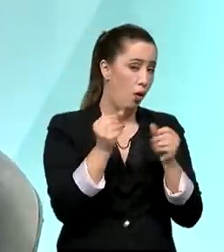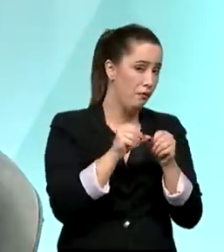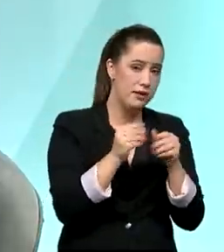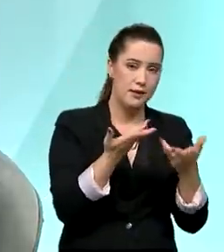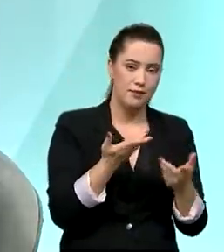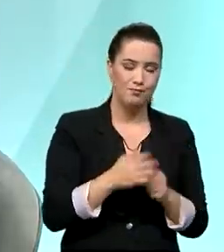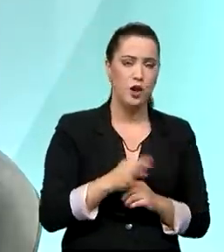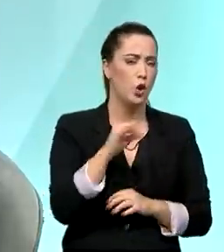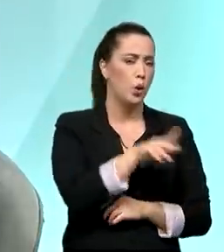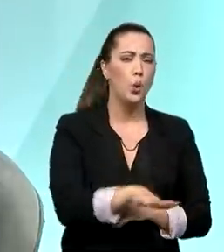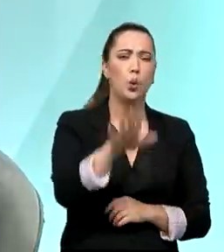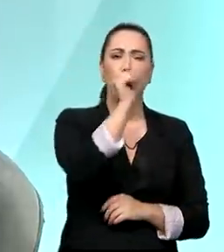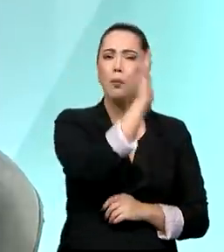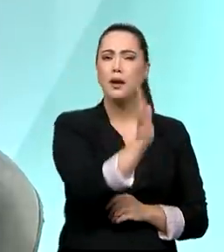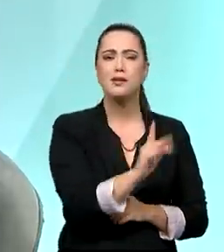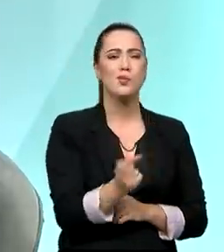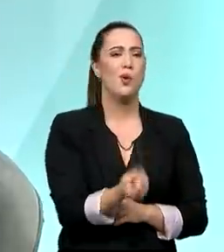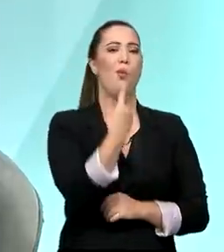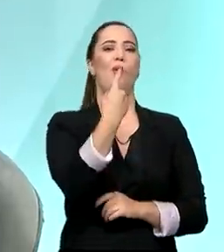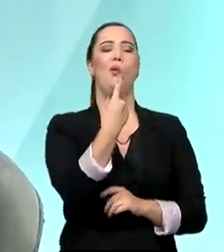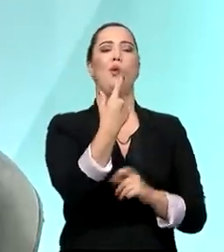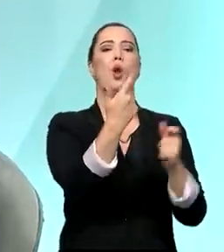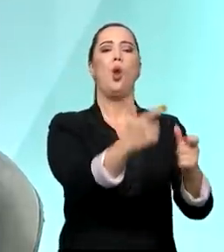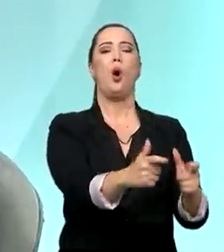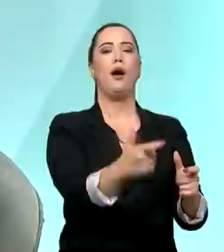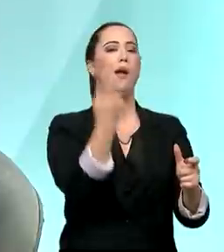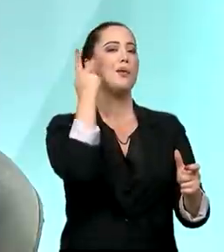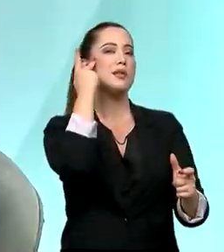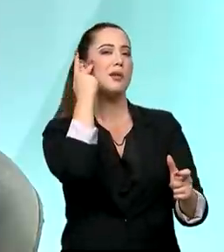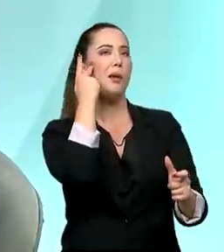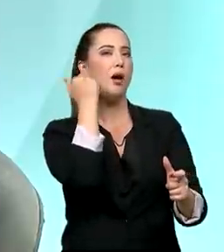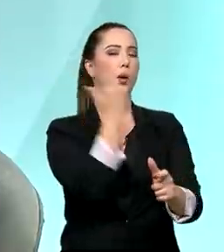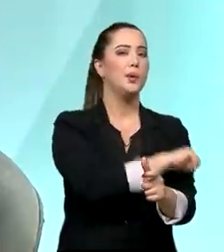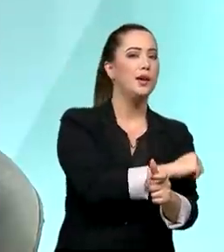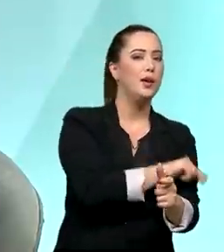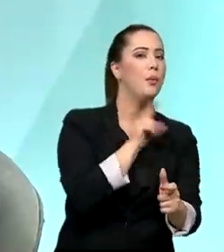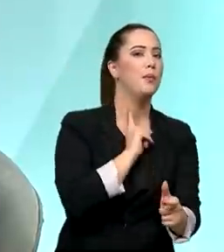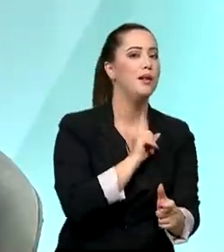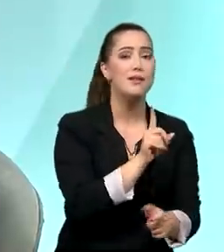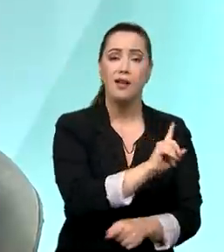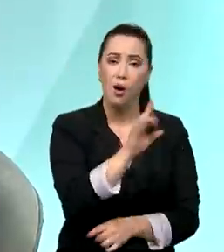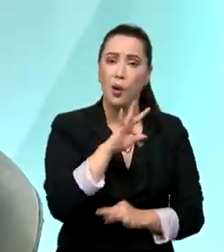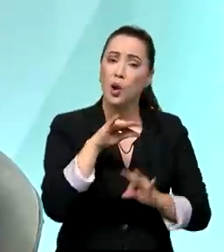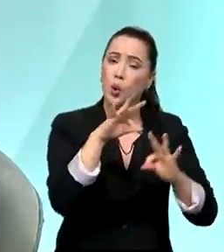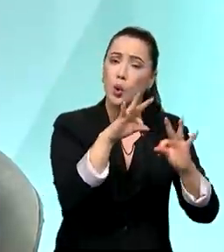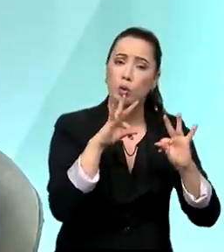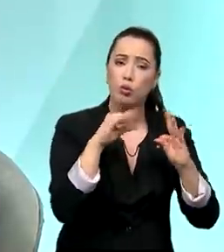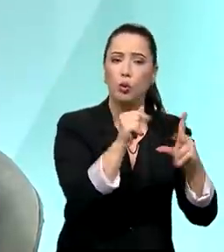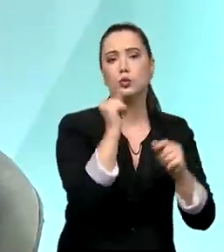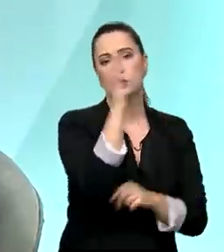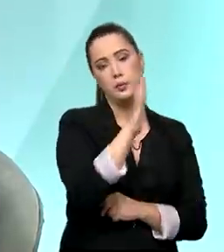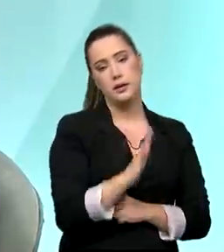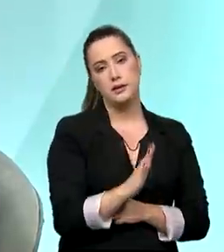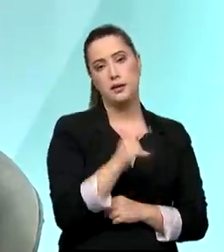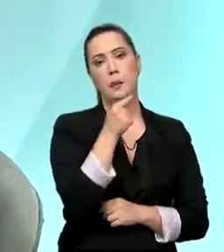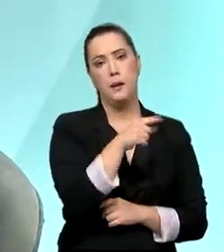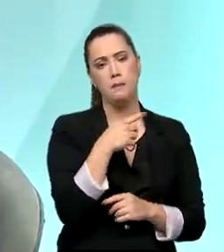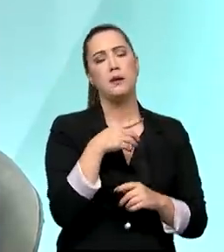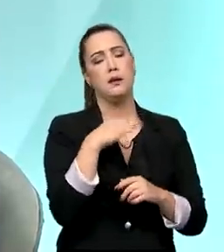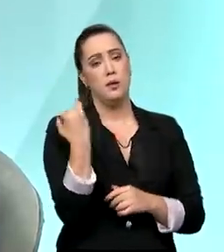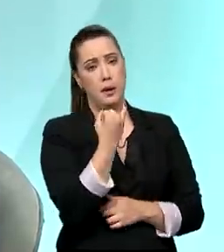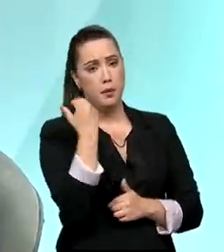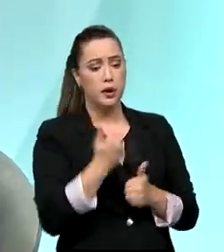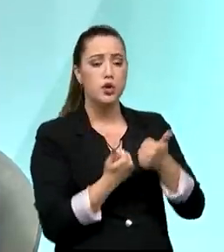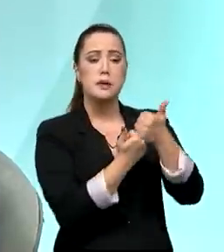Ou seja, não fica só em São Paulo, Rio, Minas Gerais. Mas é importante, porque este subsídio